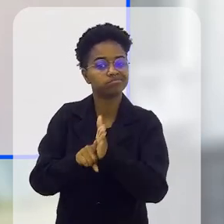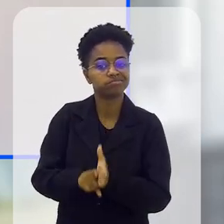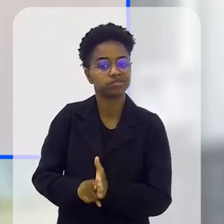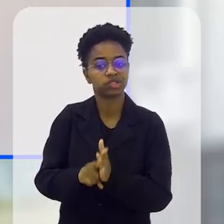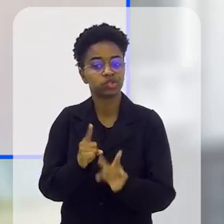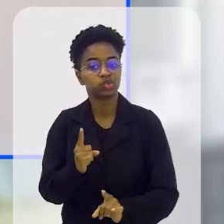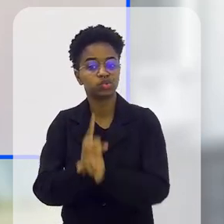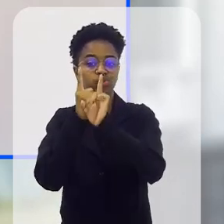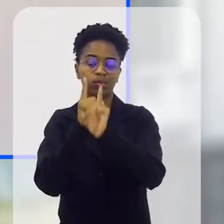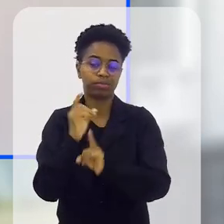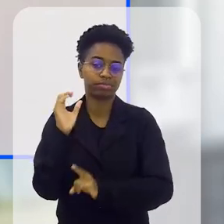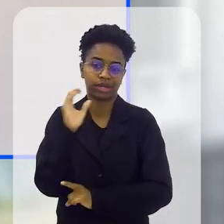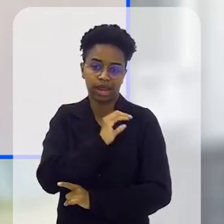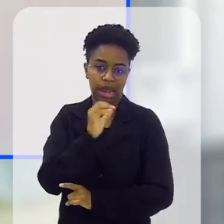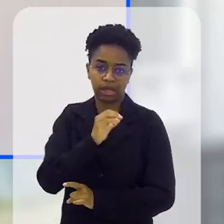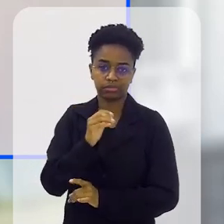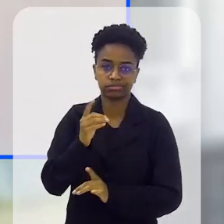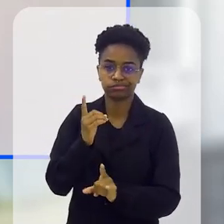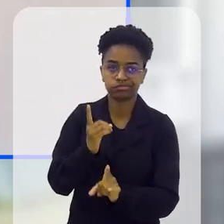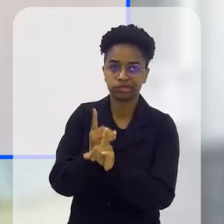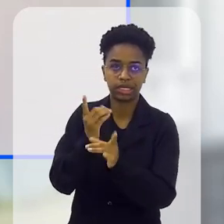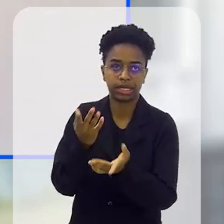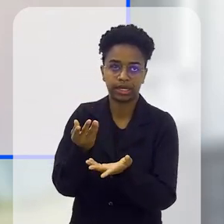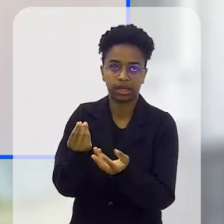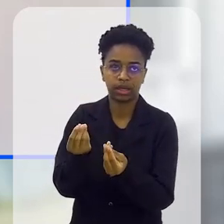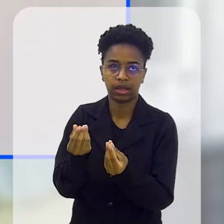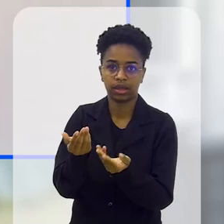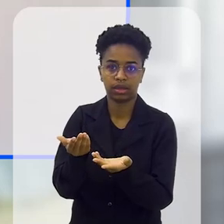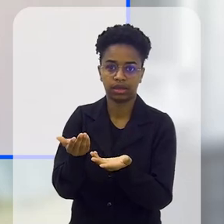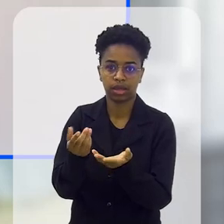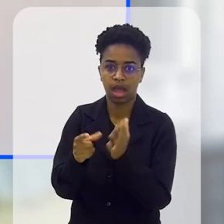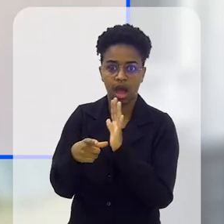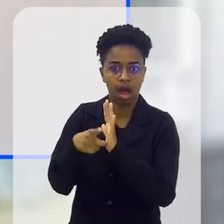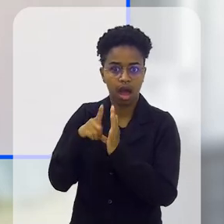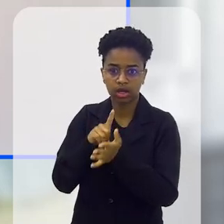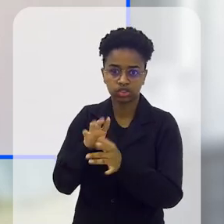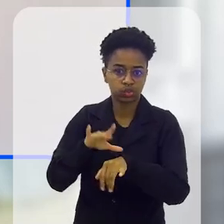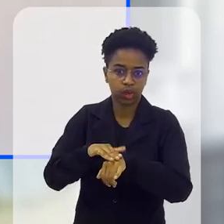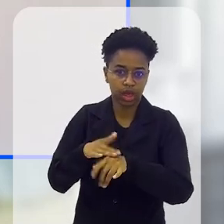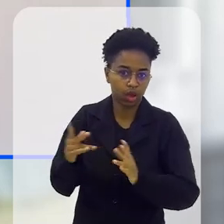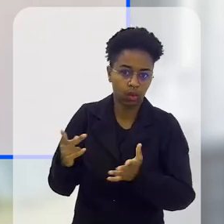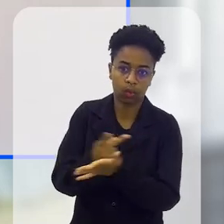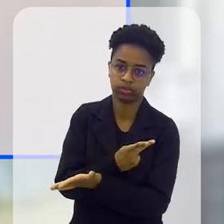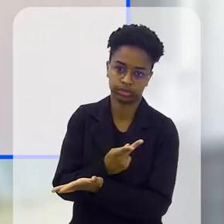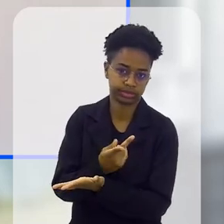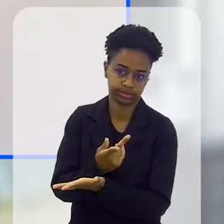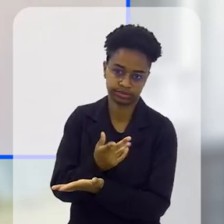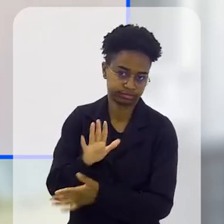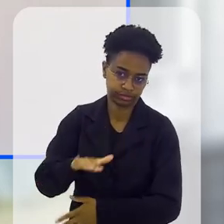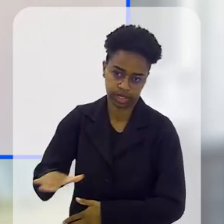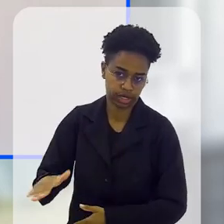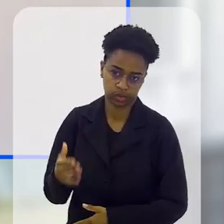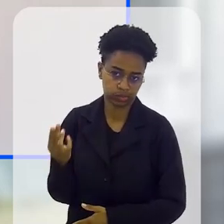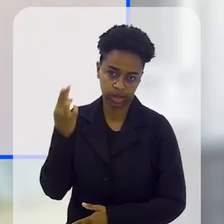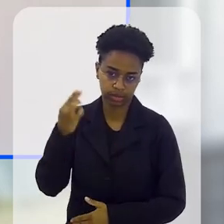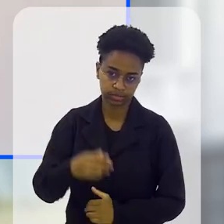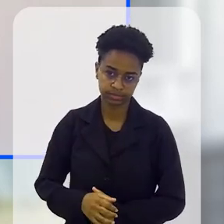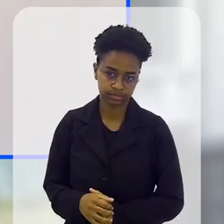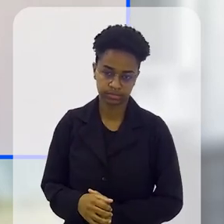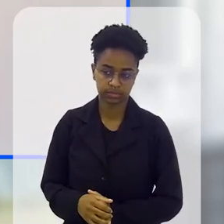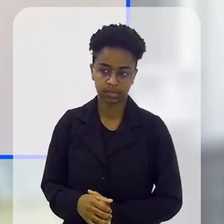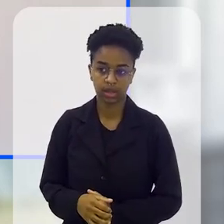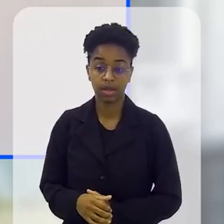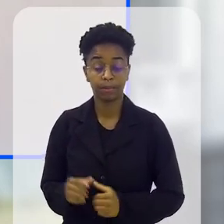a gente fazer um exame de rastreio para fazer o diagnóstico antes da doença acontecer na